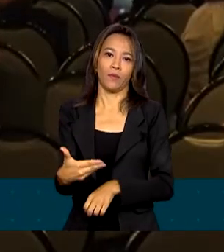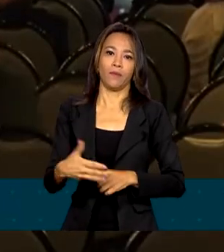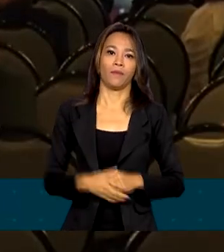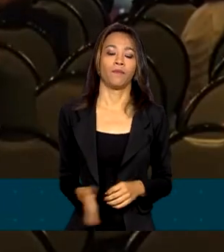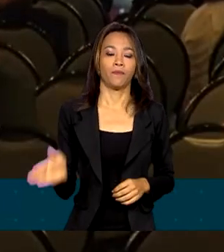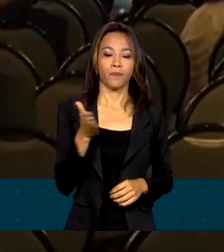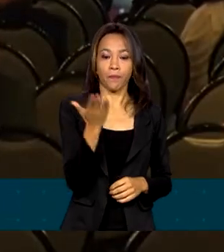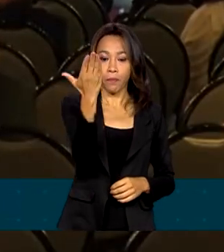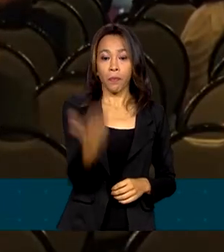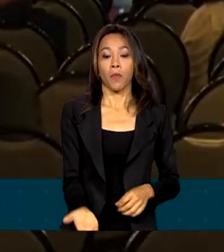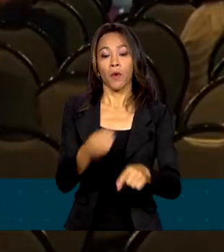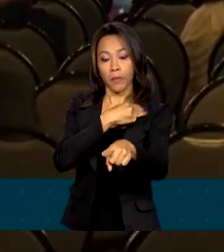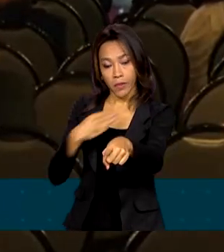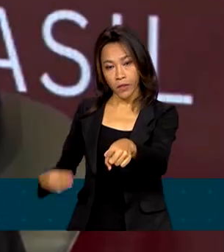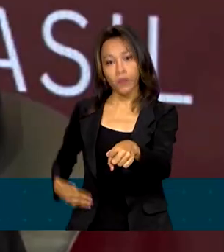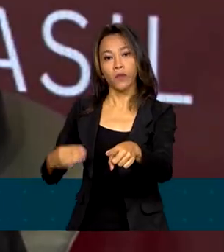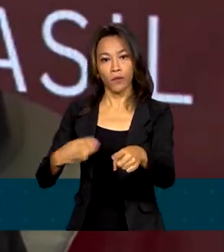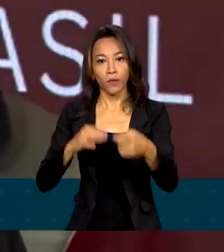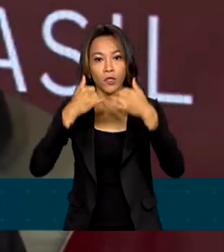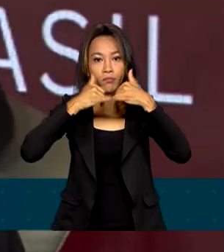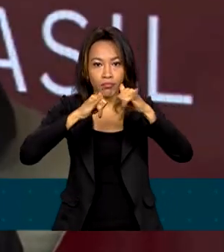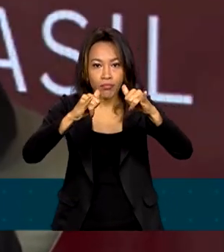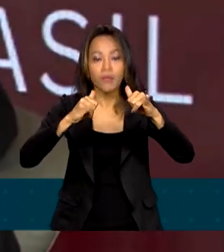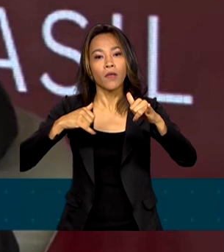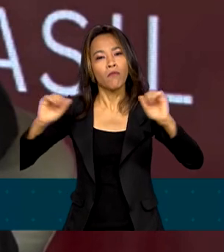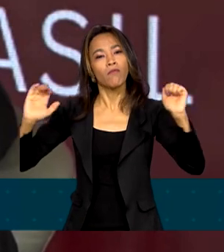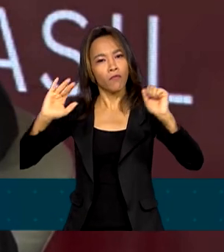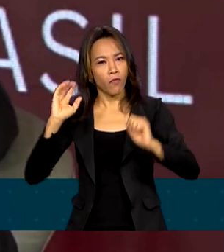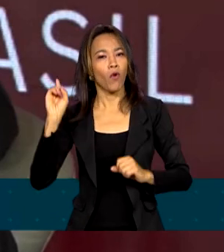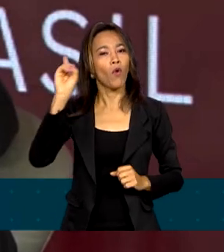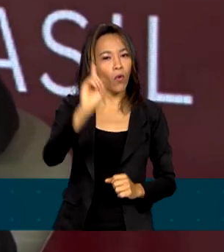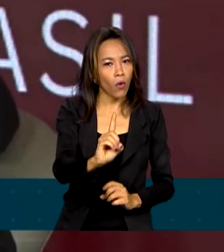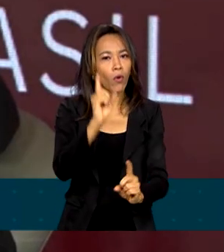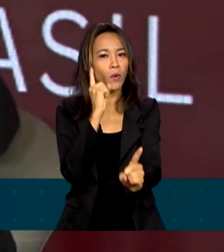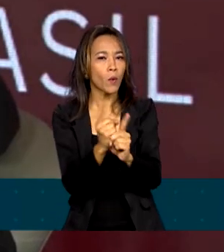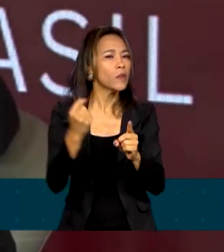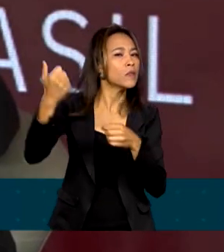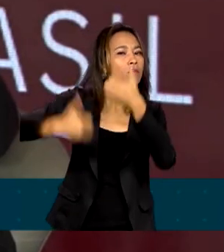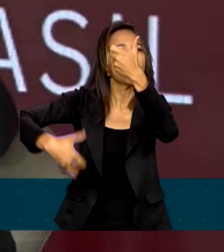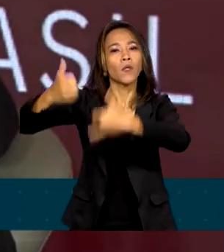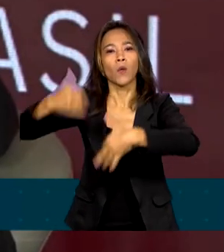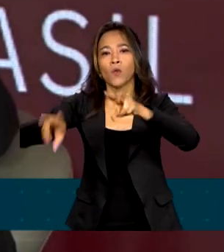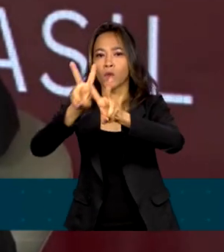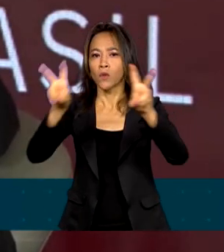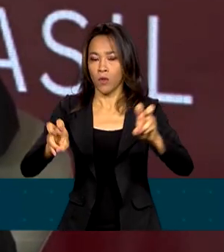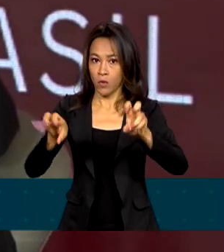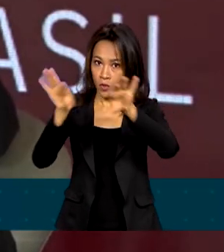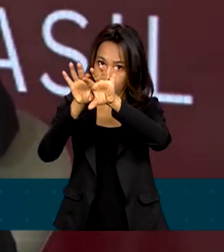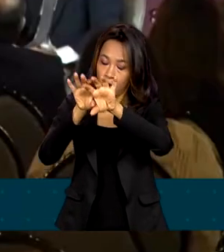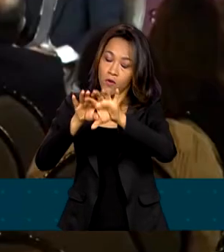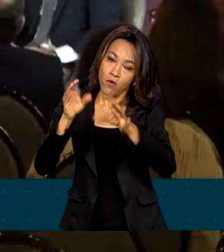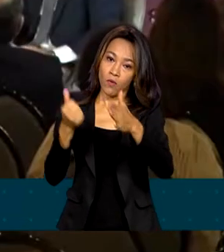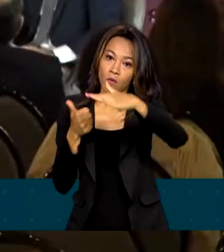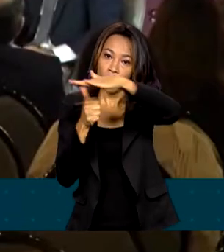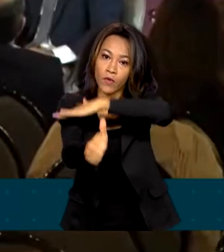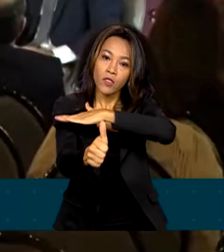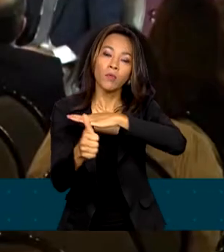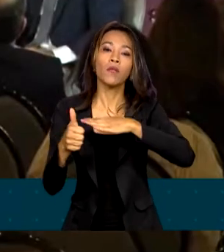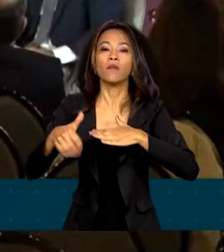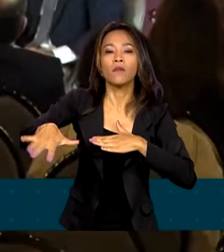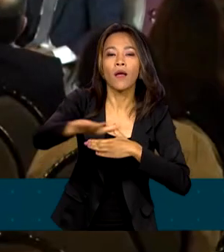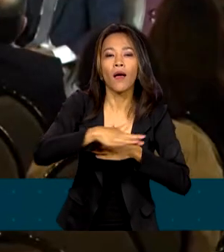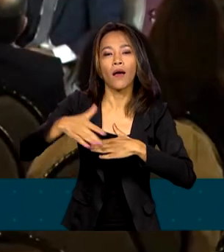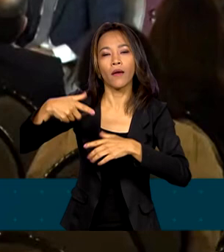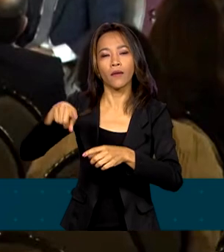Minas e Energia também esteve no encontro, onde falou da relação entre investimentos em refinarias e a política de